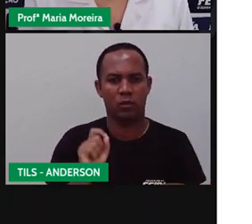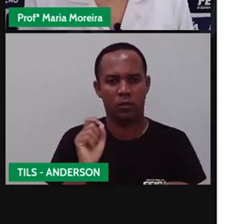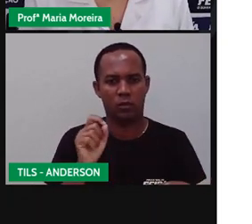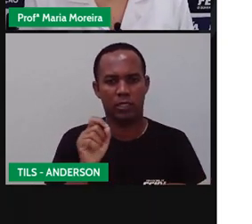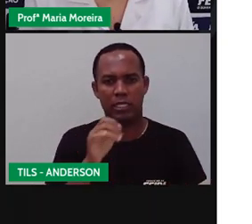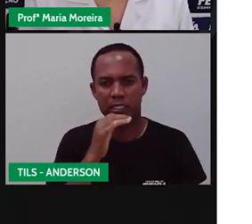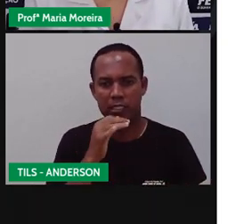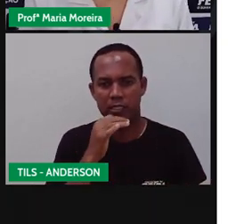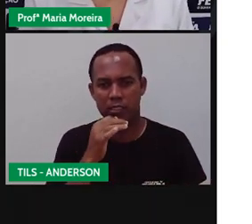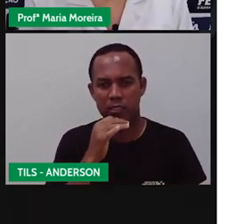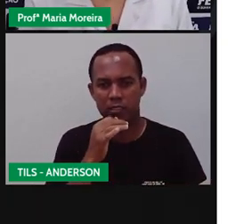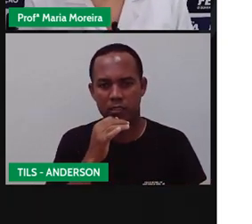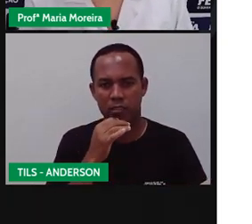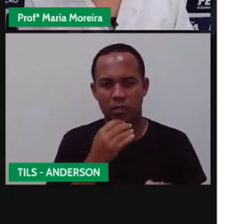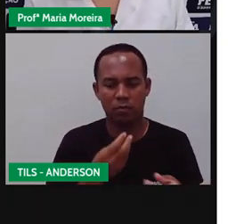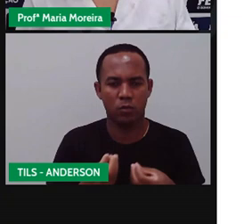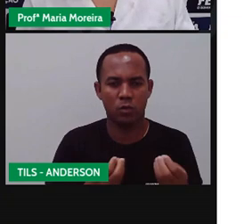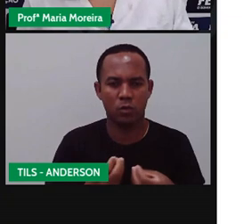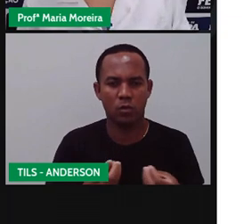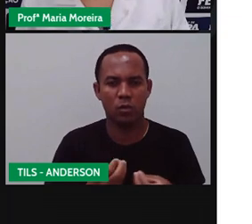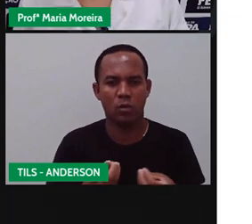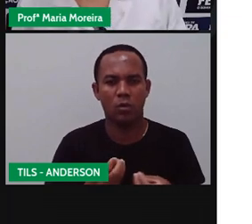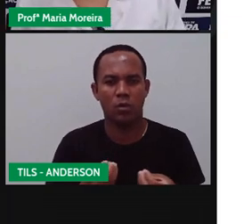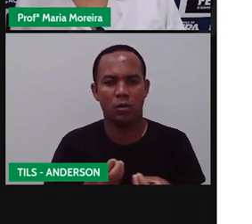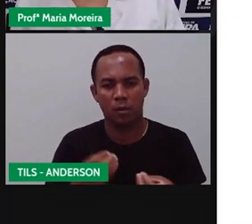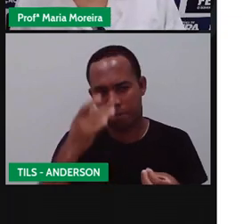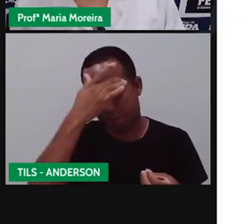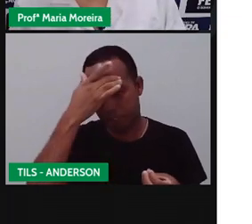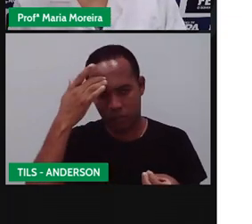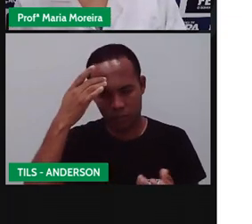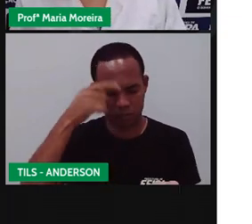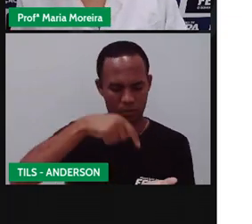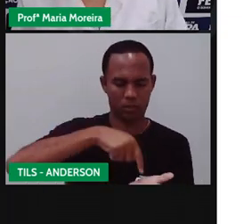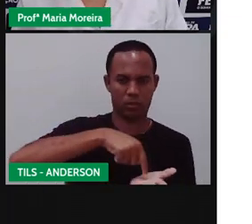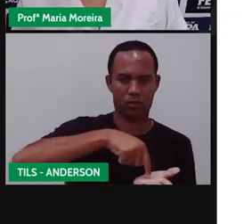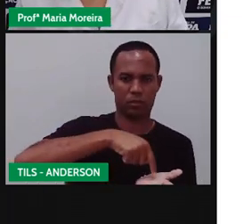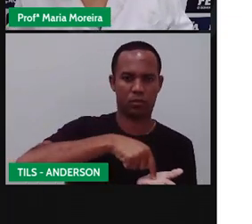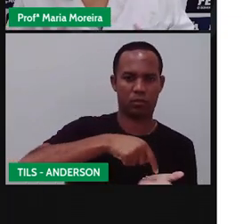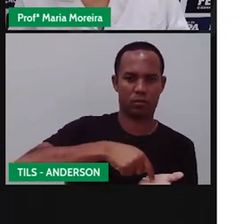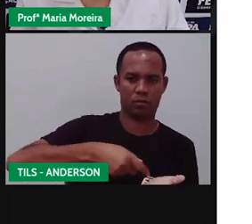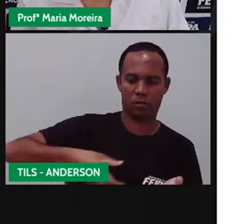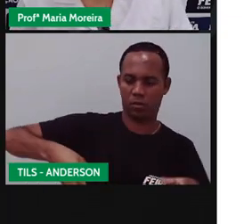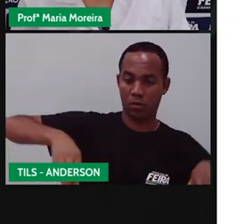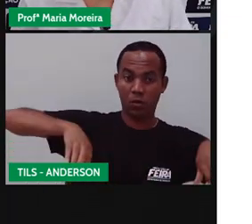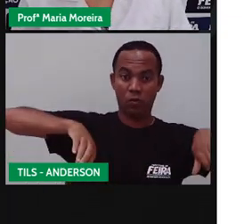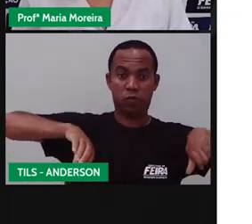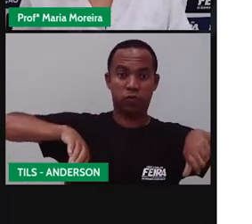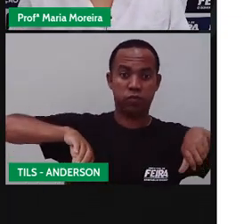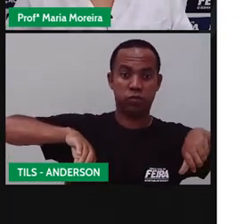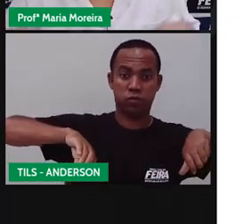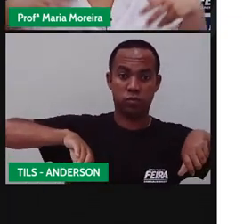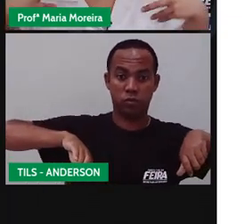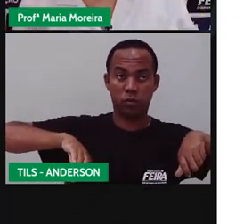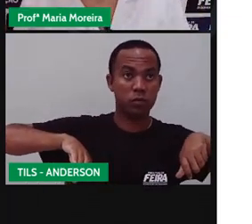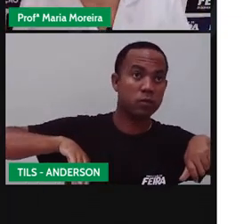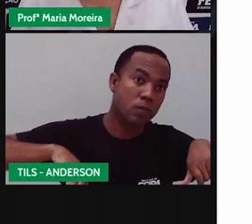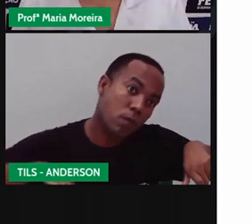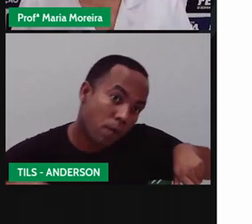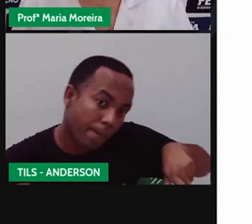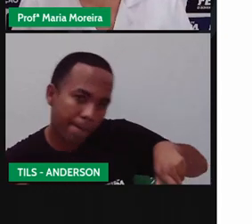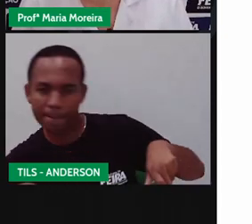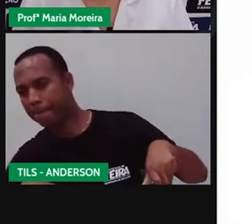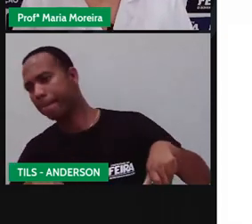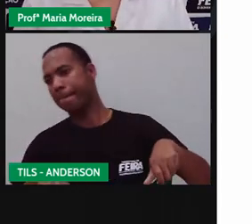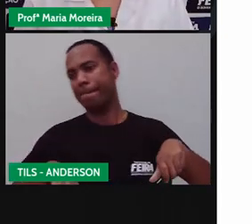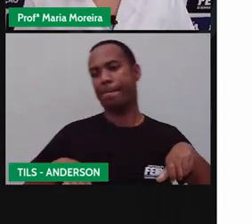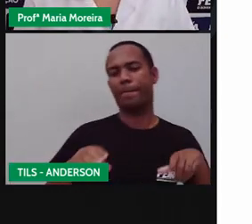atingir o quê? A pessoa do centro. À medida que você esvazia a garrafa, você ainda tem que se preocupar